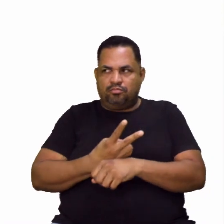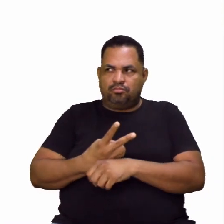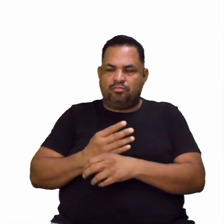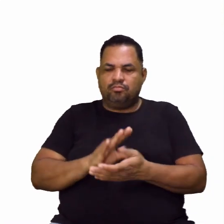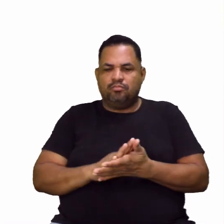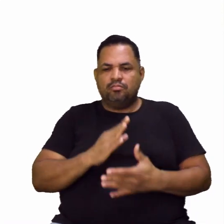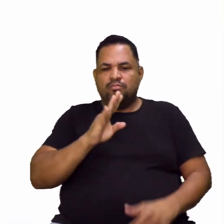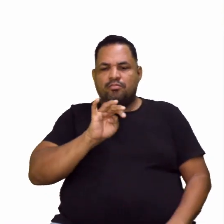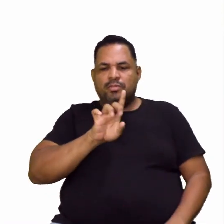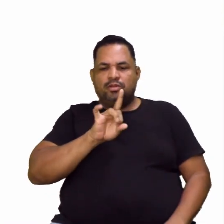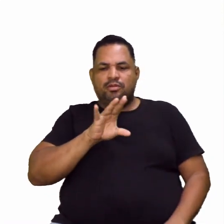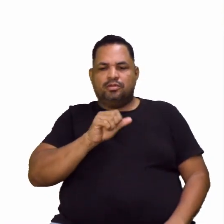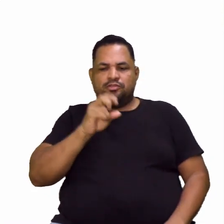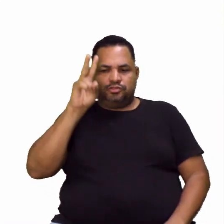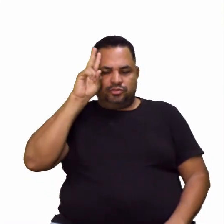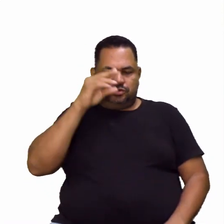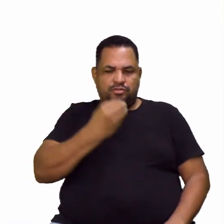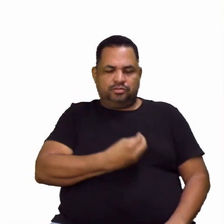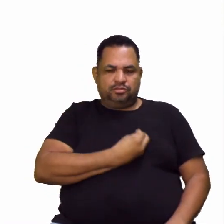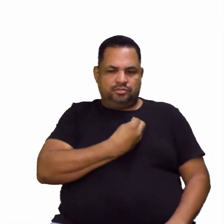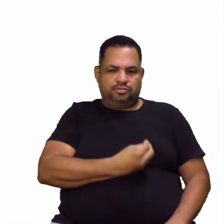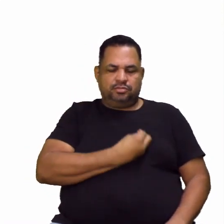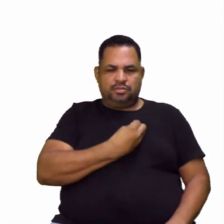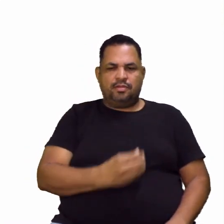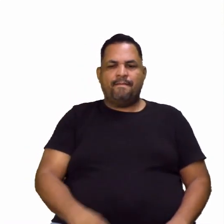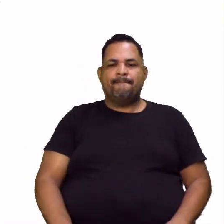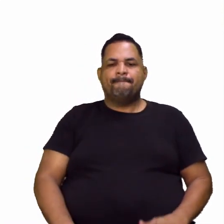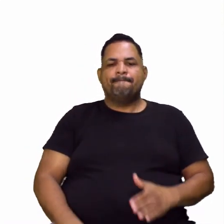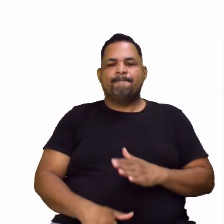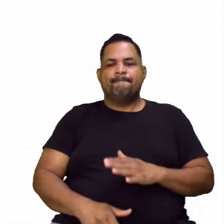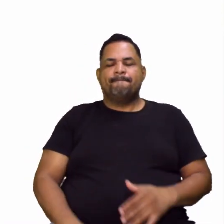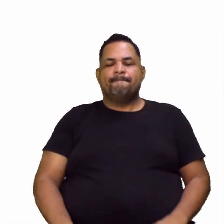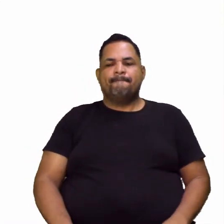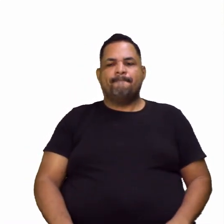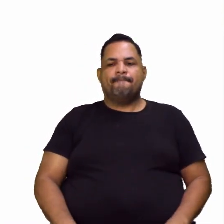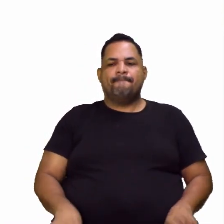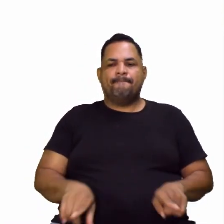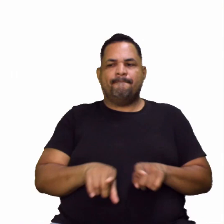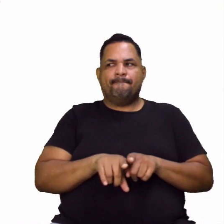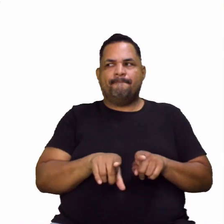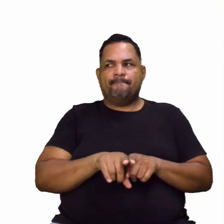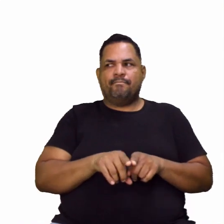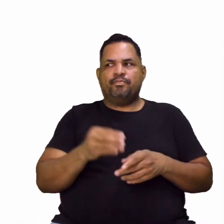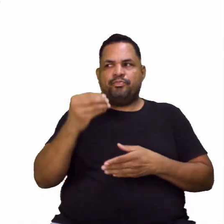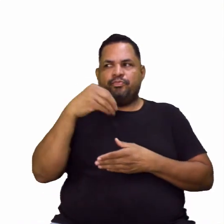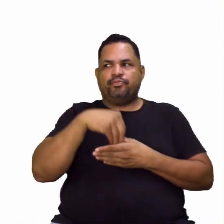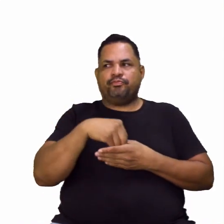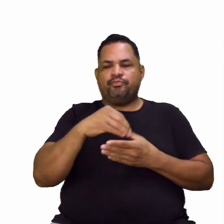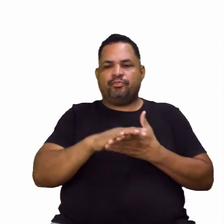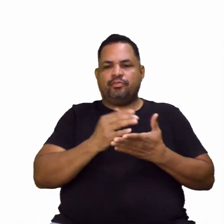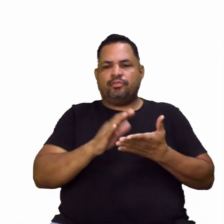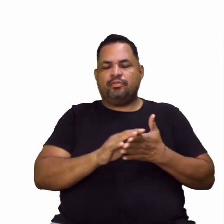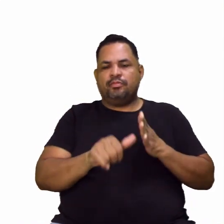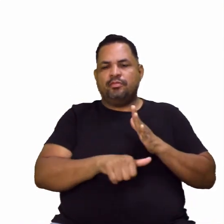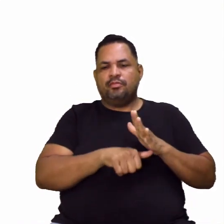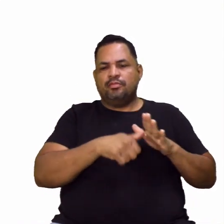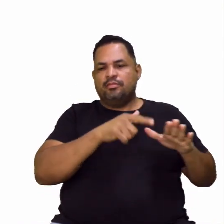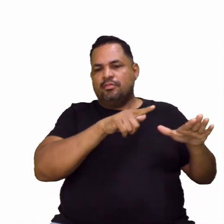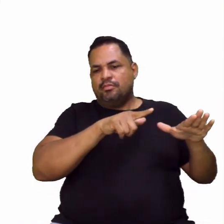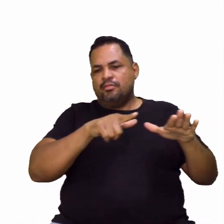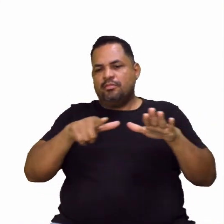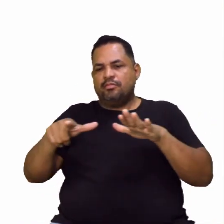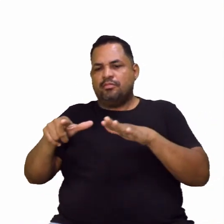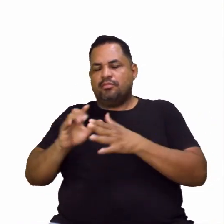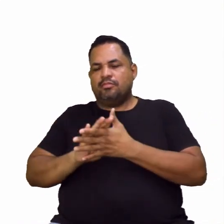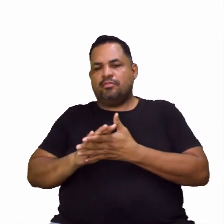biografia, tá certo? Ela faz parte da primeira geração e ela também fez parte da primeira semana da arte moderna,